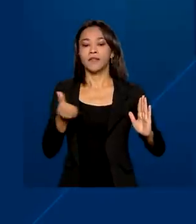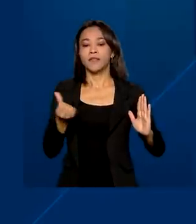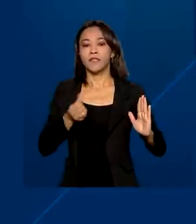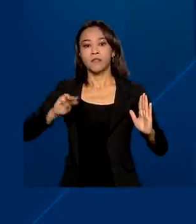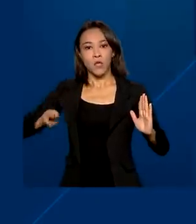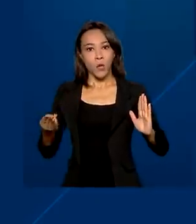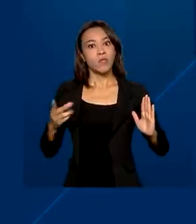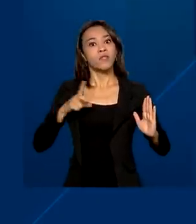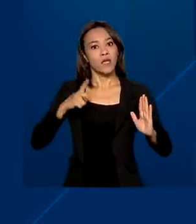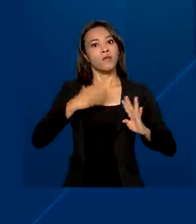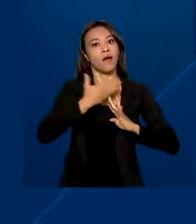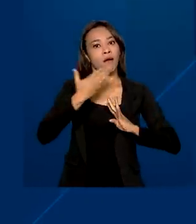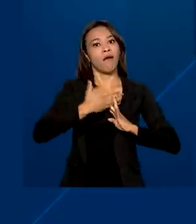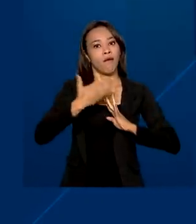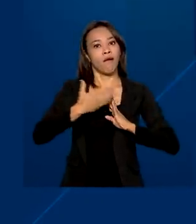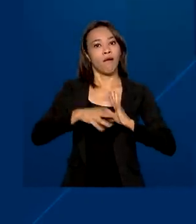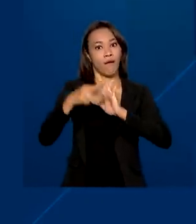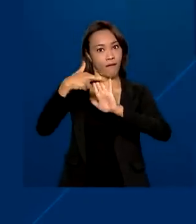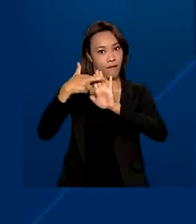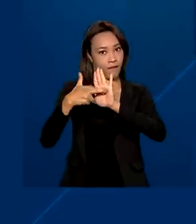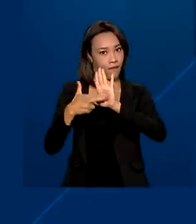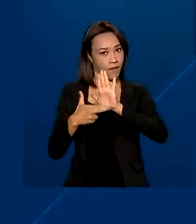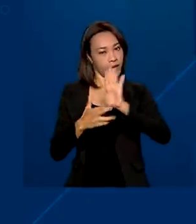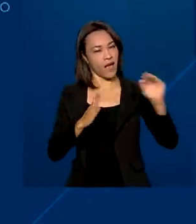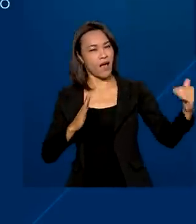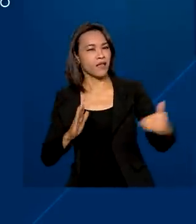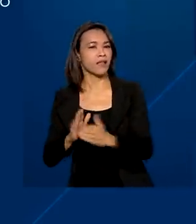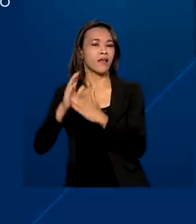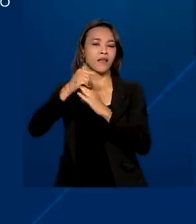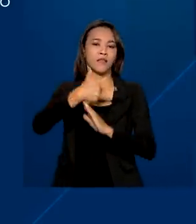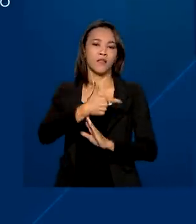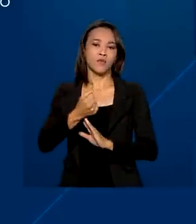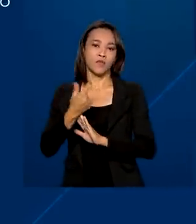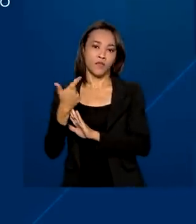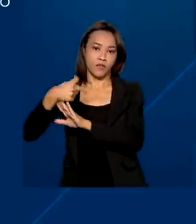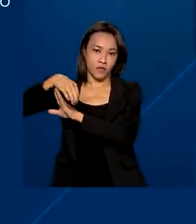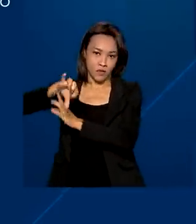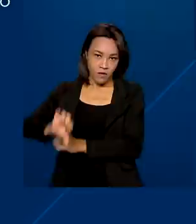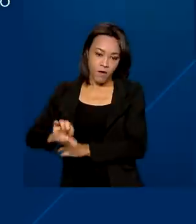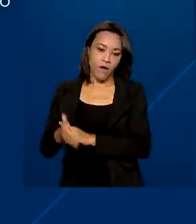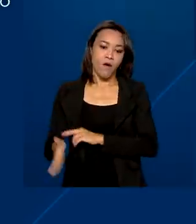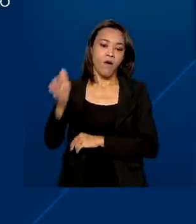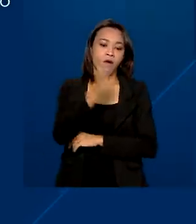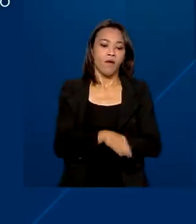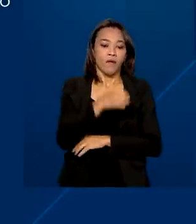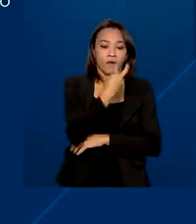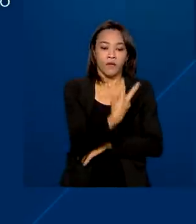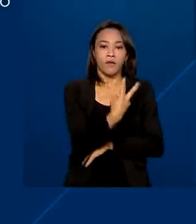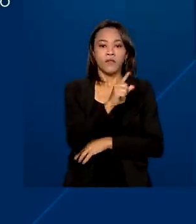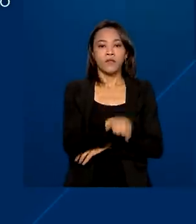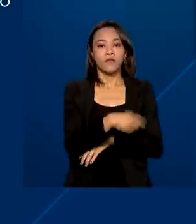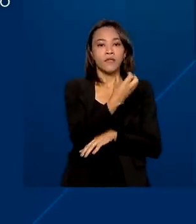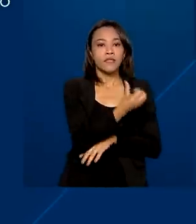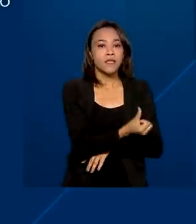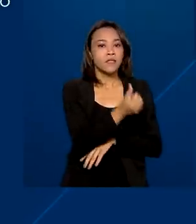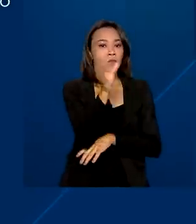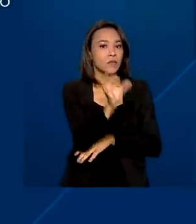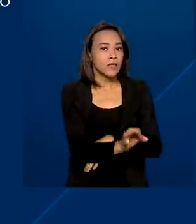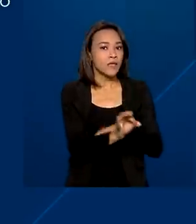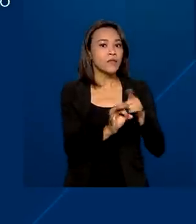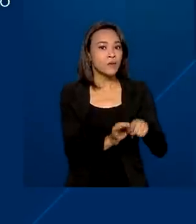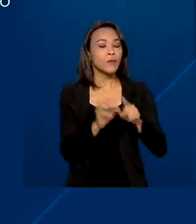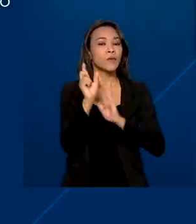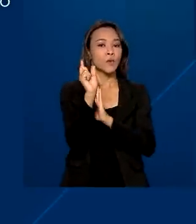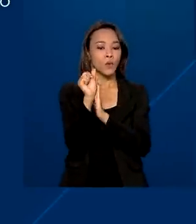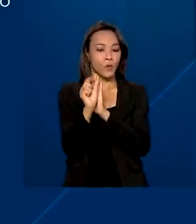provisória, que deve valer até 2029. Serão reservados 2,6% da receita líquida da